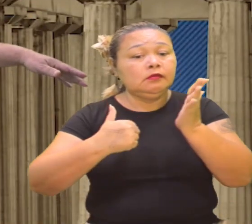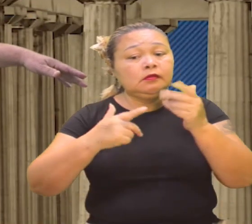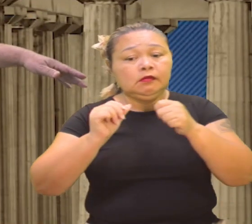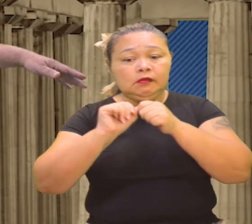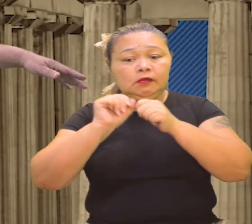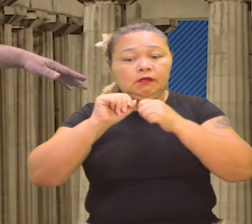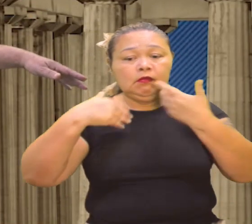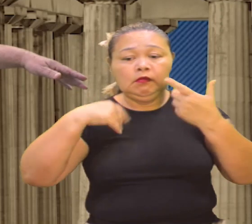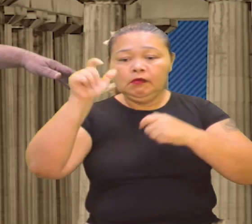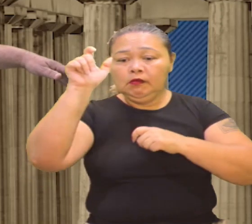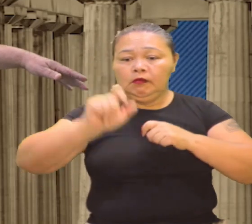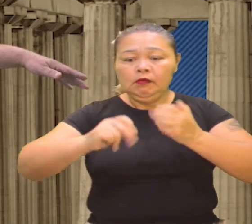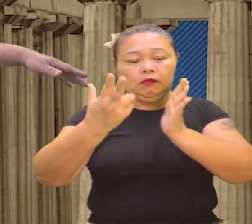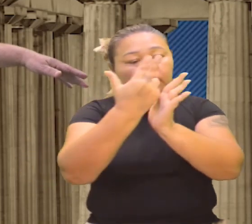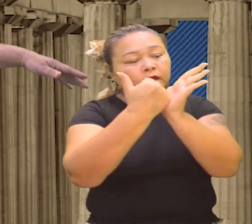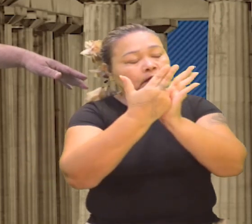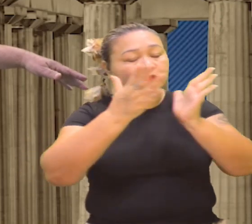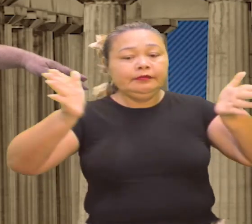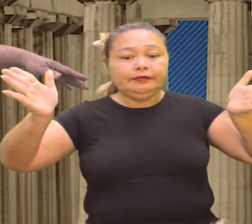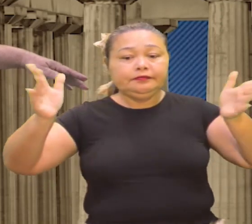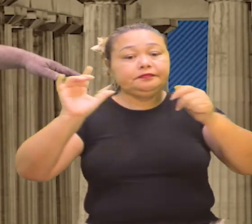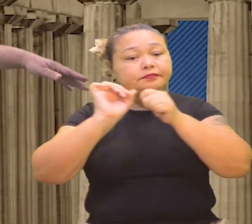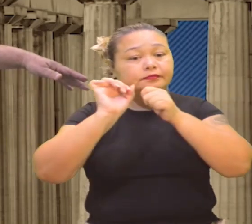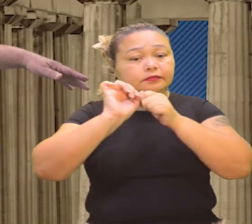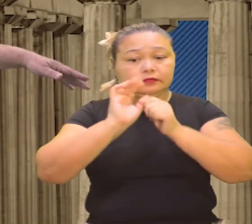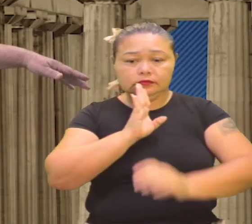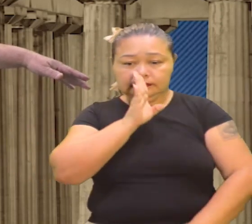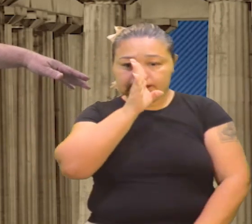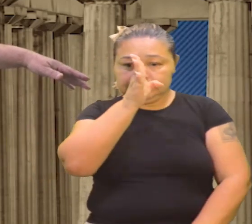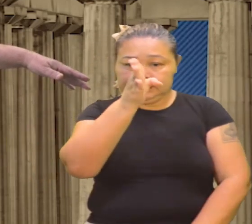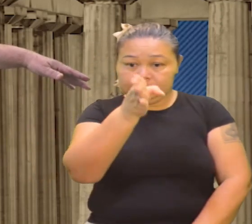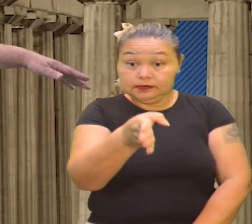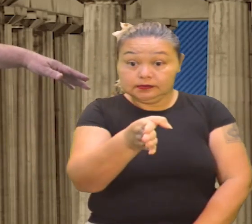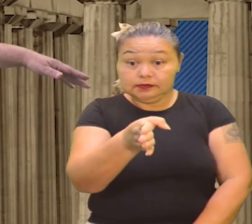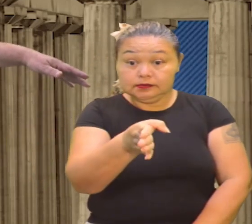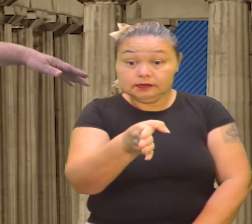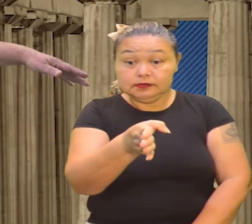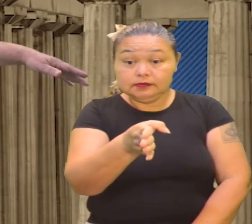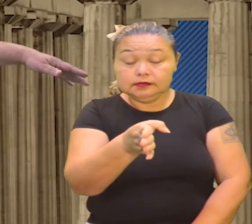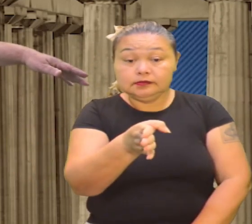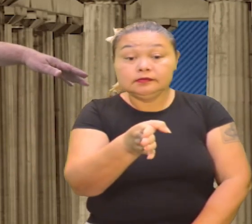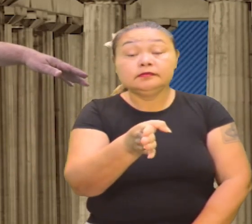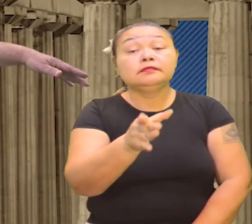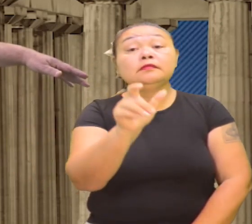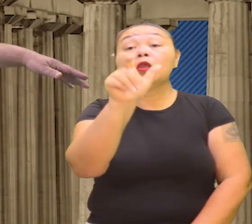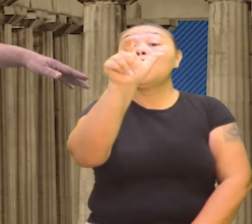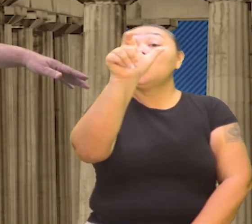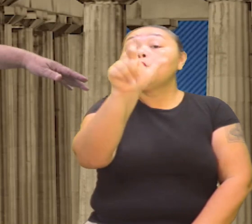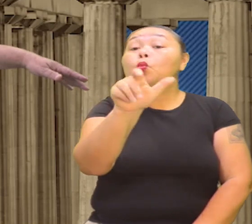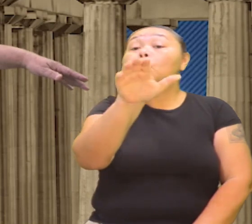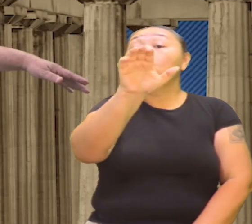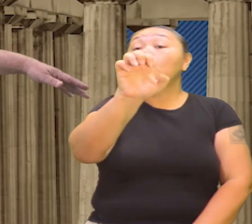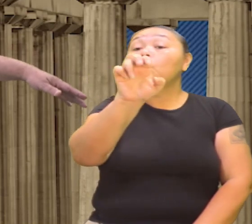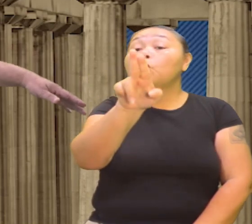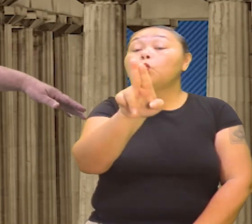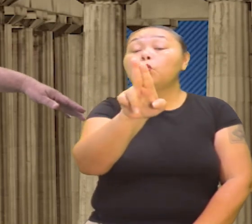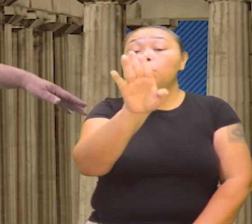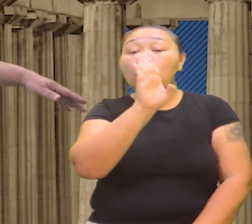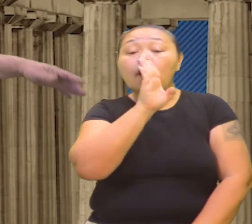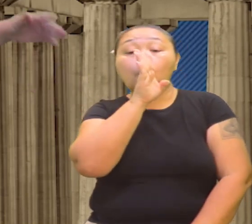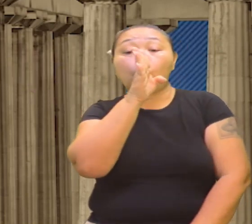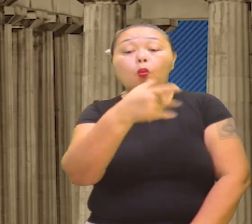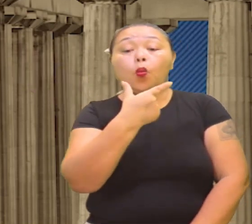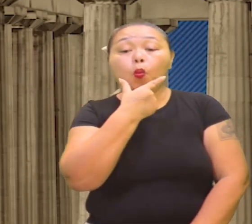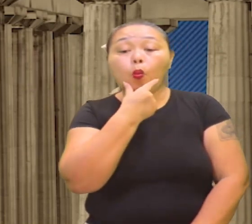da Vinci. Então ele coloca, ele bem no centro, ou seja, o eu, né? O eu centro,